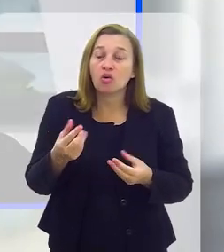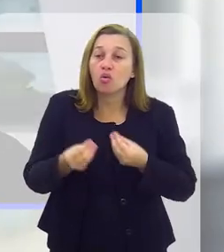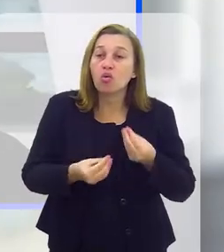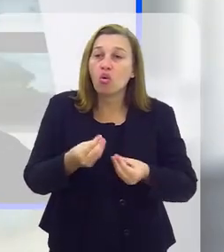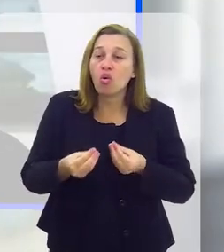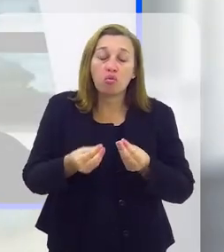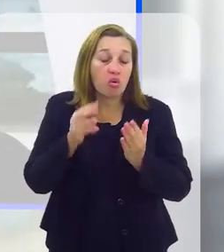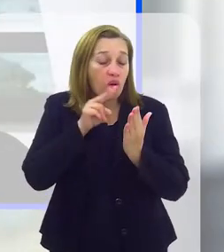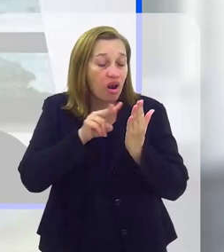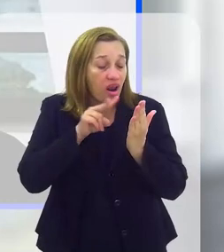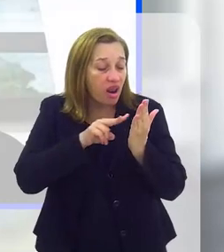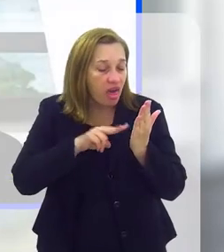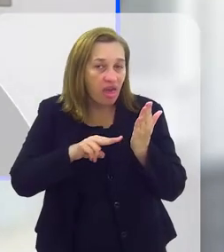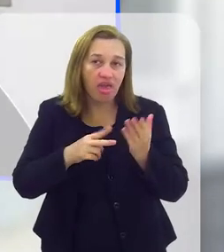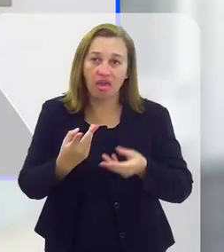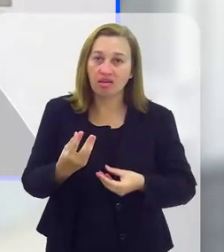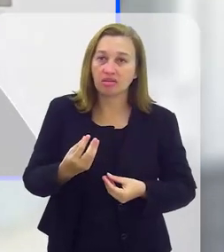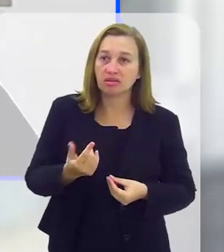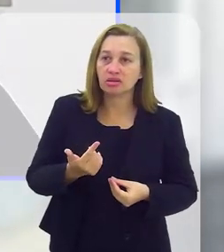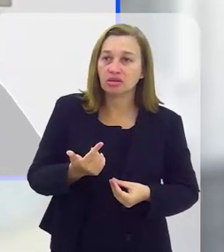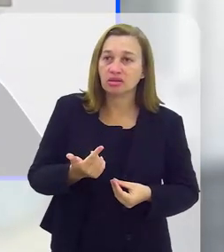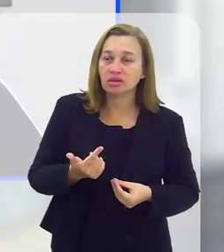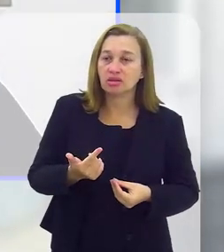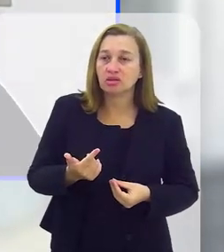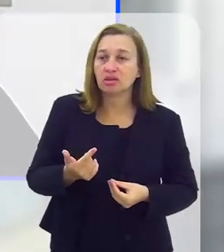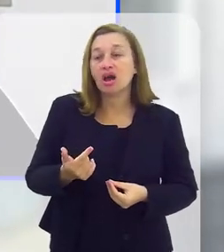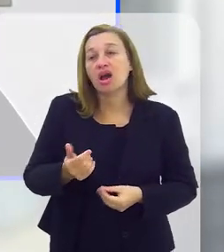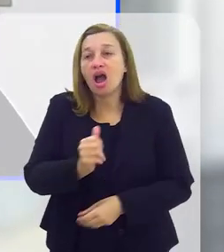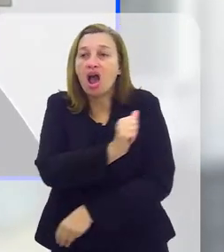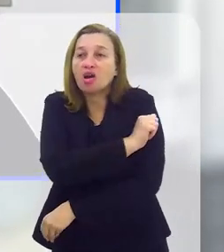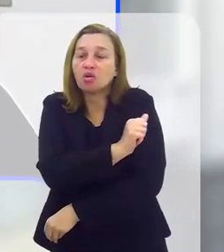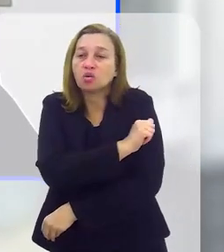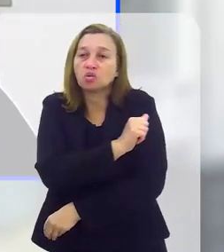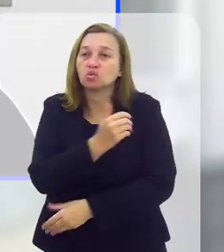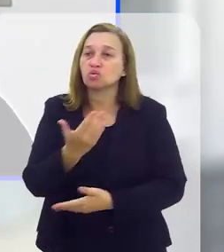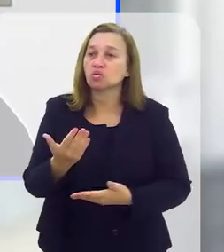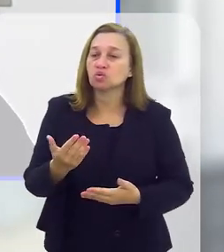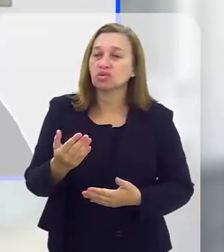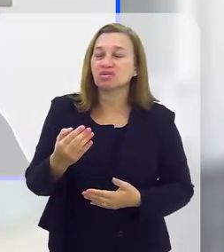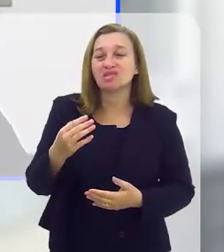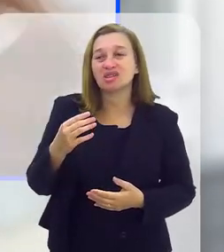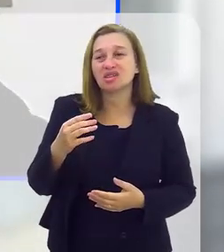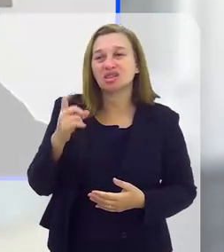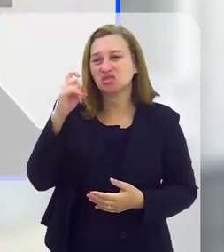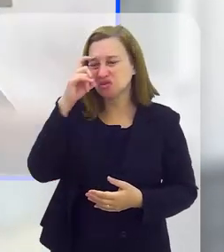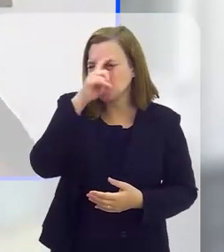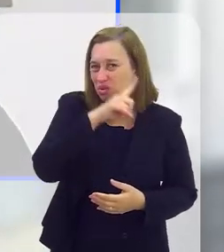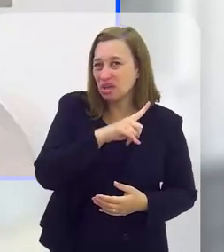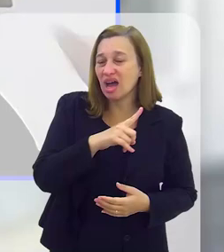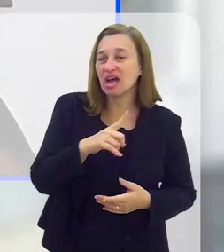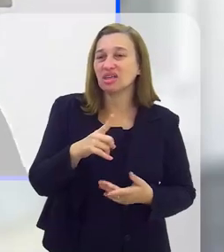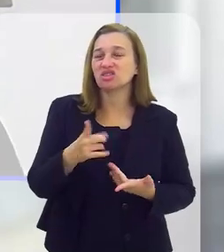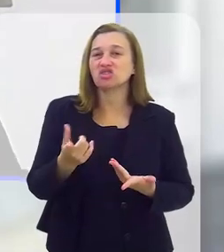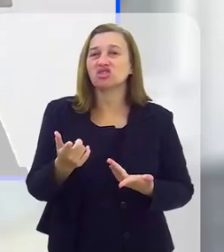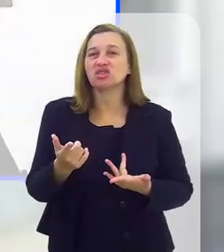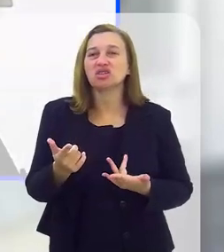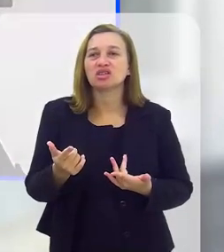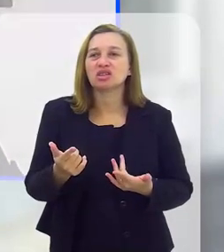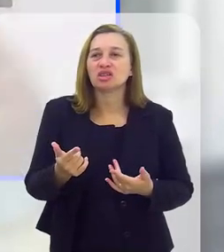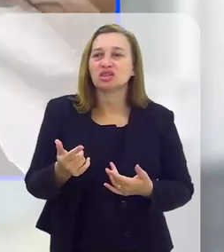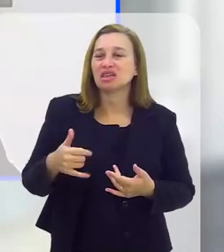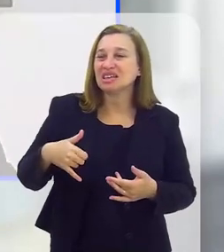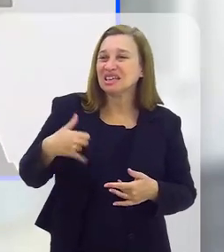concentração, de leitura. Nossos alunos são defasados entre ano, idade,